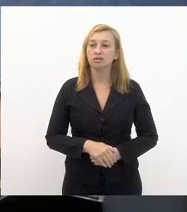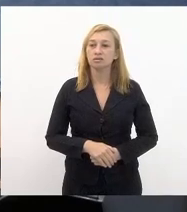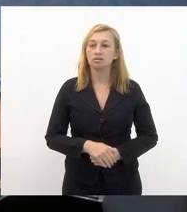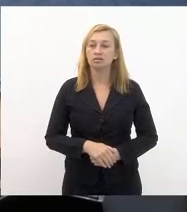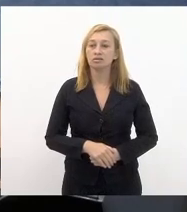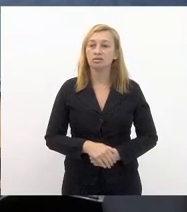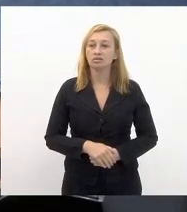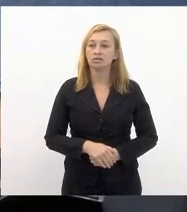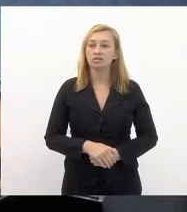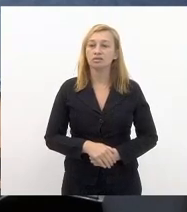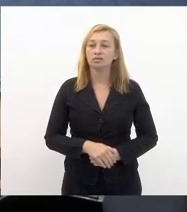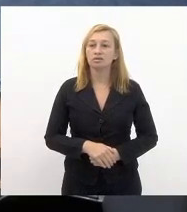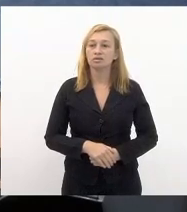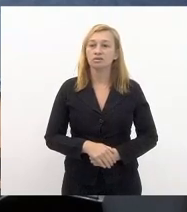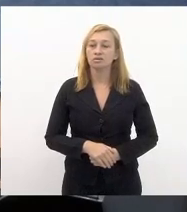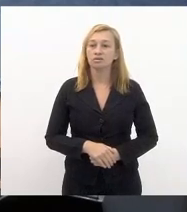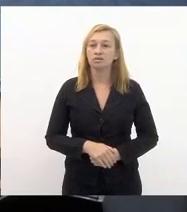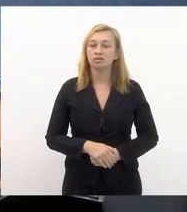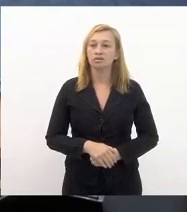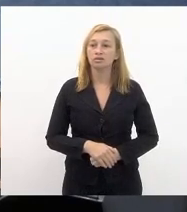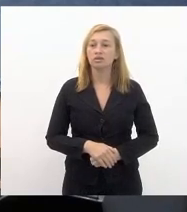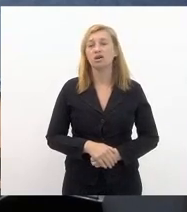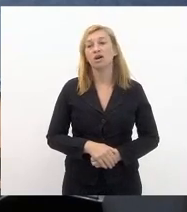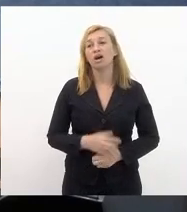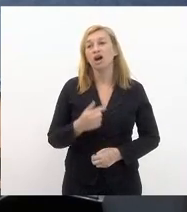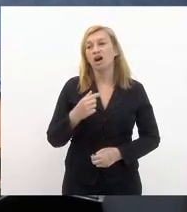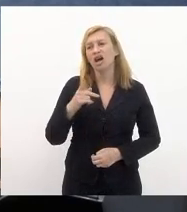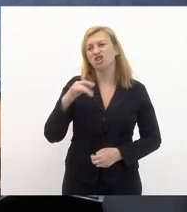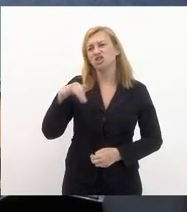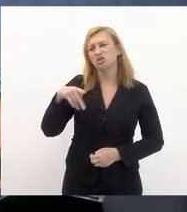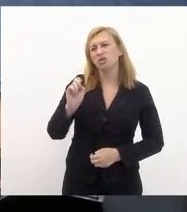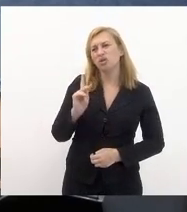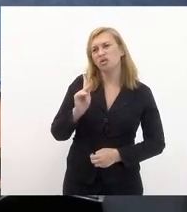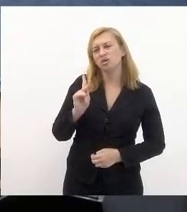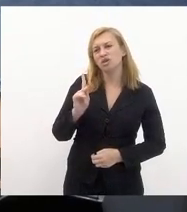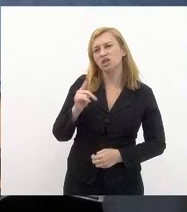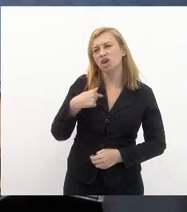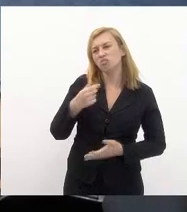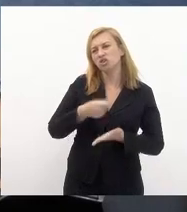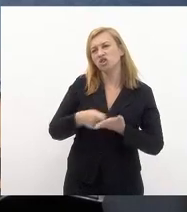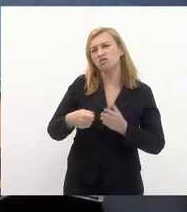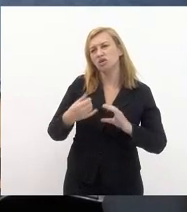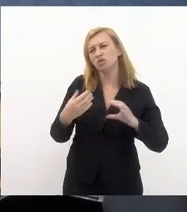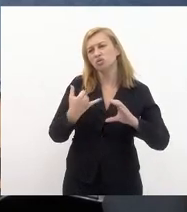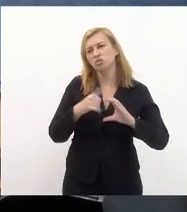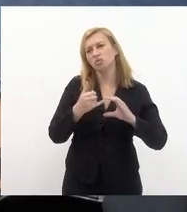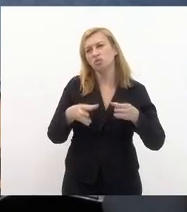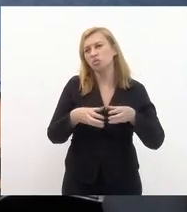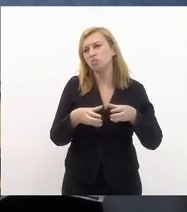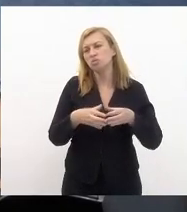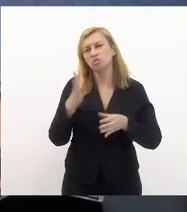Alexandre que no bloco falando presidente eu tinha me inscrito pelo grupo não sei se ficou aí se não ficou